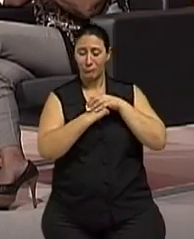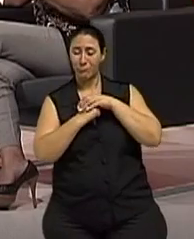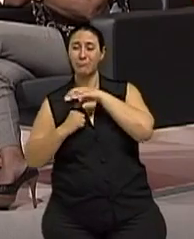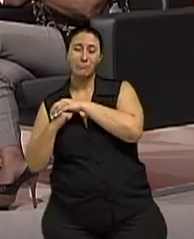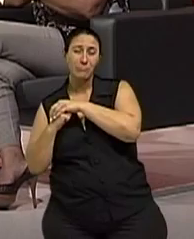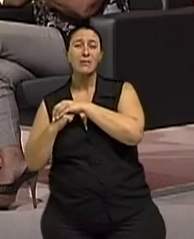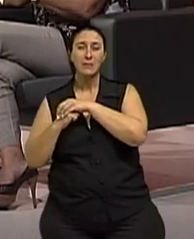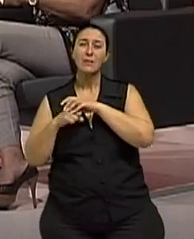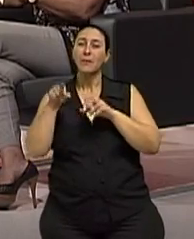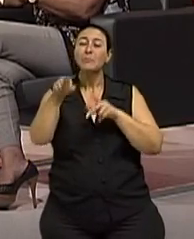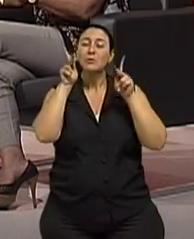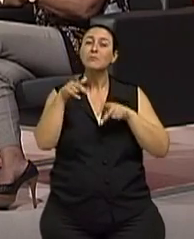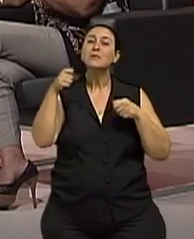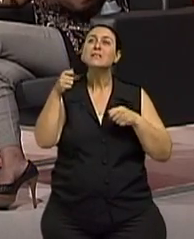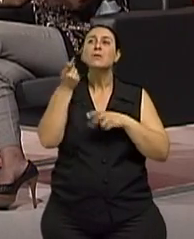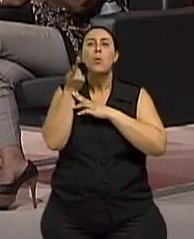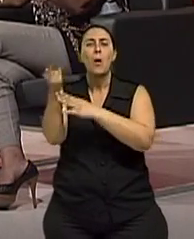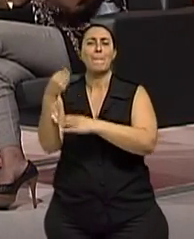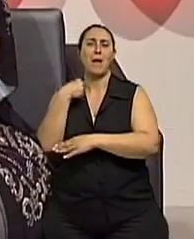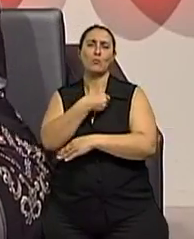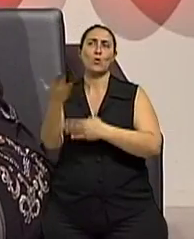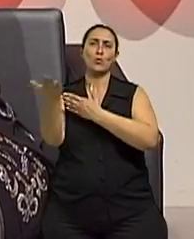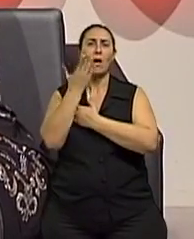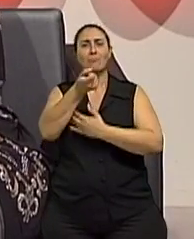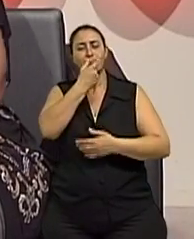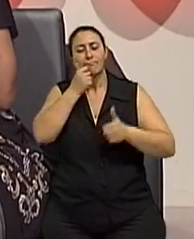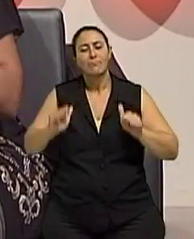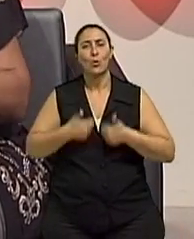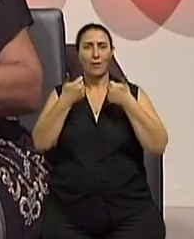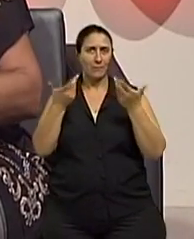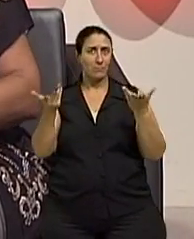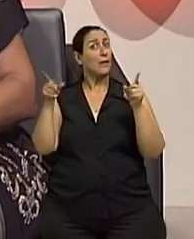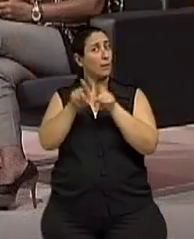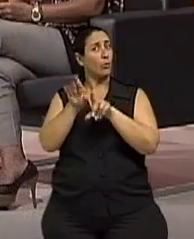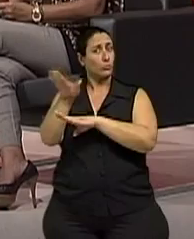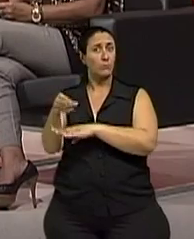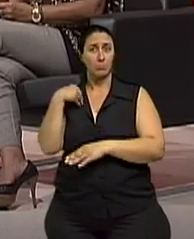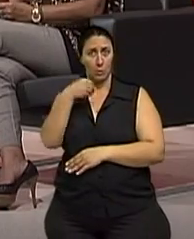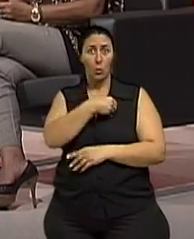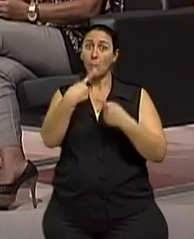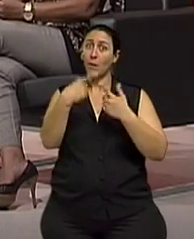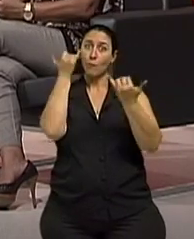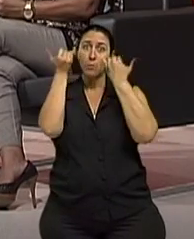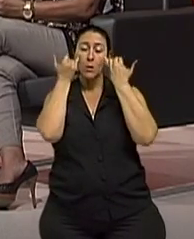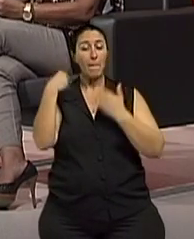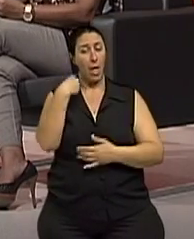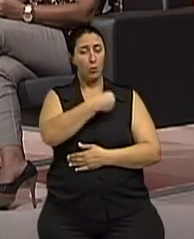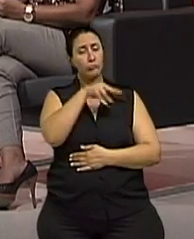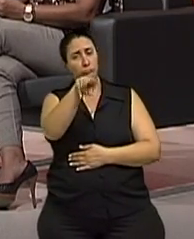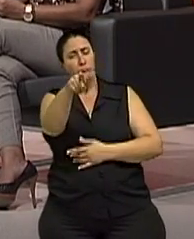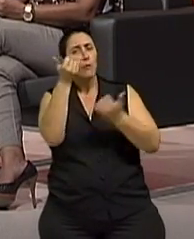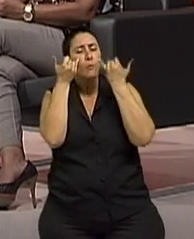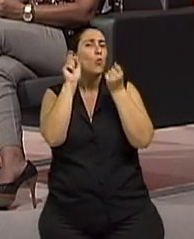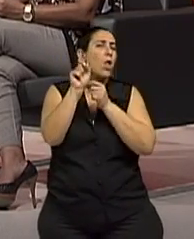corpo e o seu bem-estar e a sua qualidade de vida. E também ajudar o especialista. Porque se eu lhe ajudar na informação, o senhor vai me ajudar